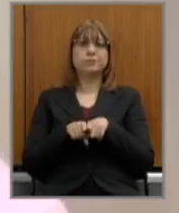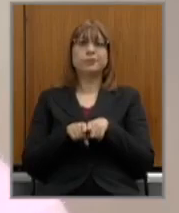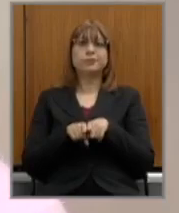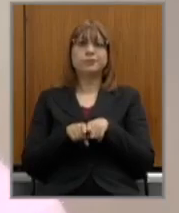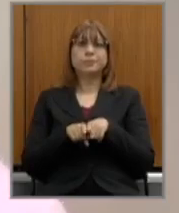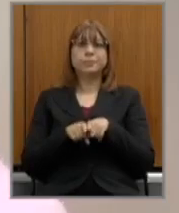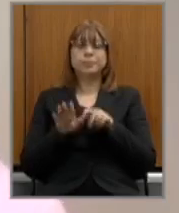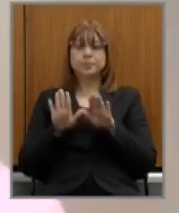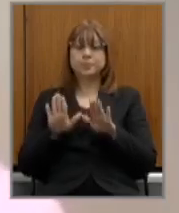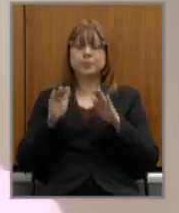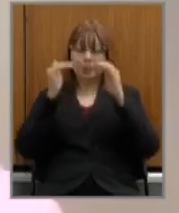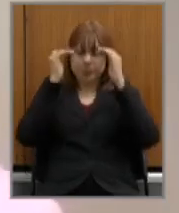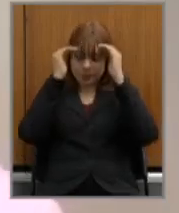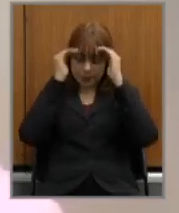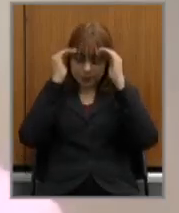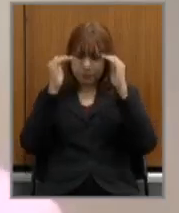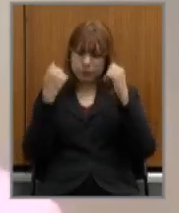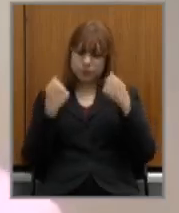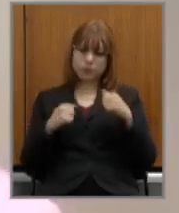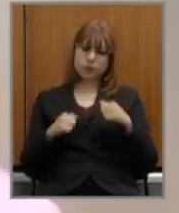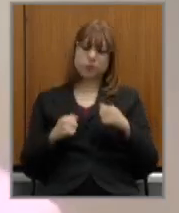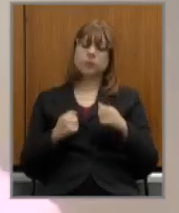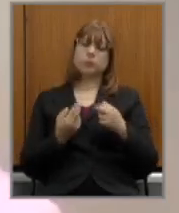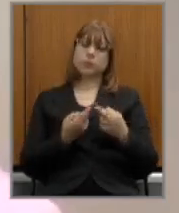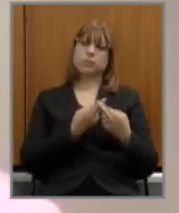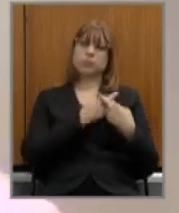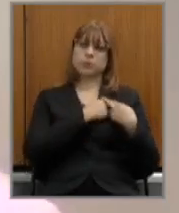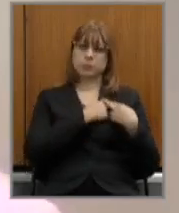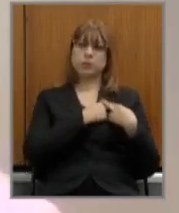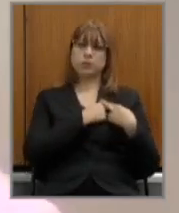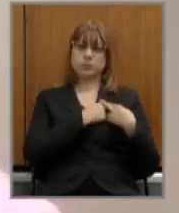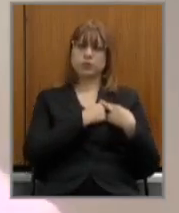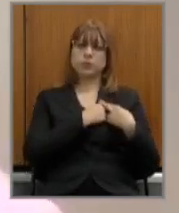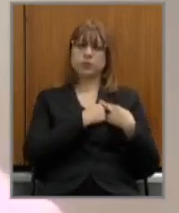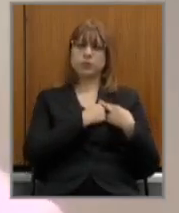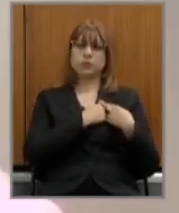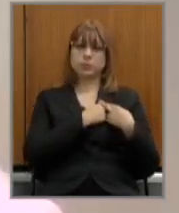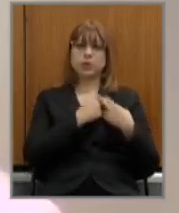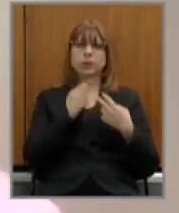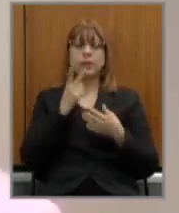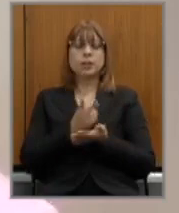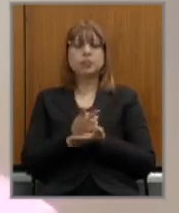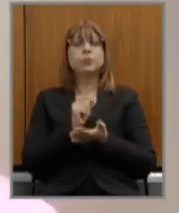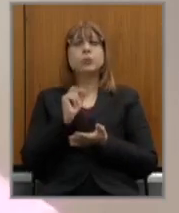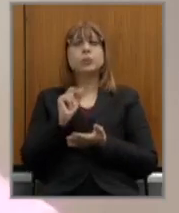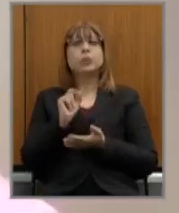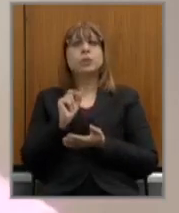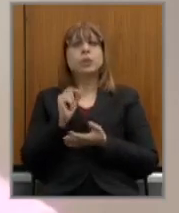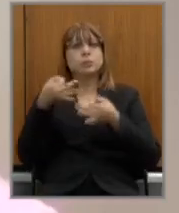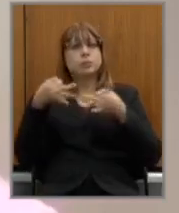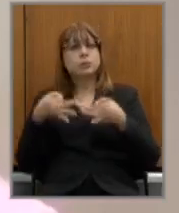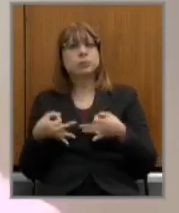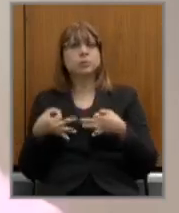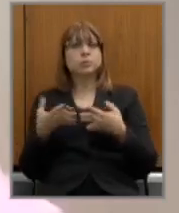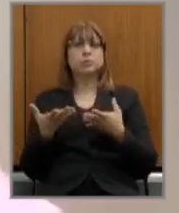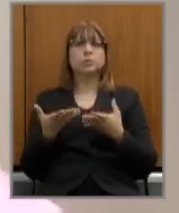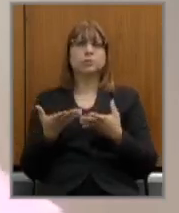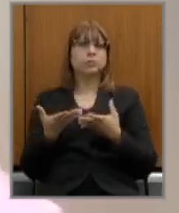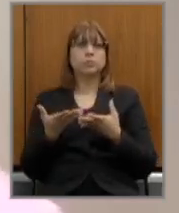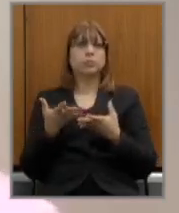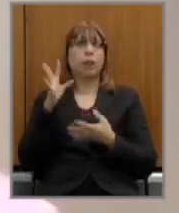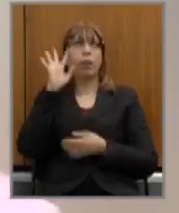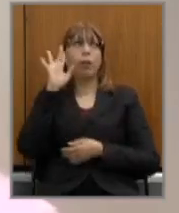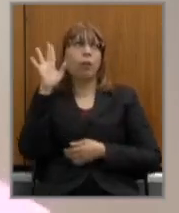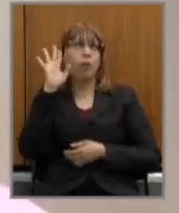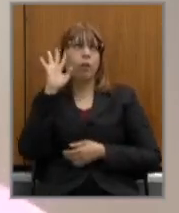assim com responsabilidade e dizendo o que é possível e o que é sensato sem levar ilusões sem vender ilusões